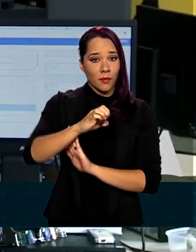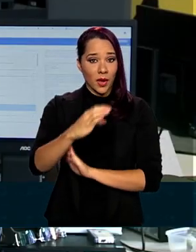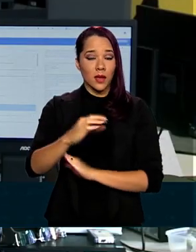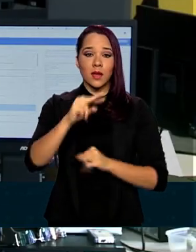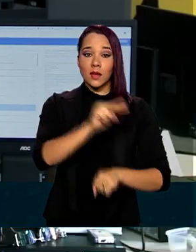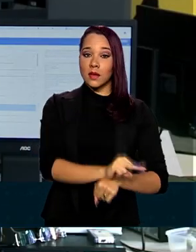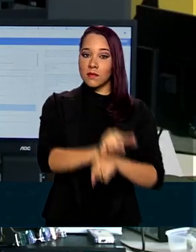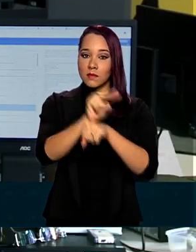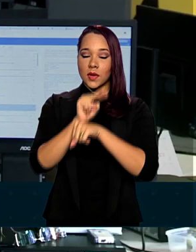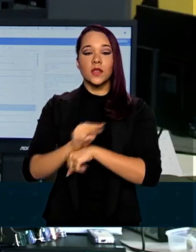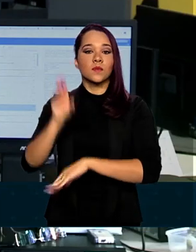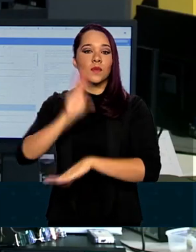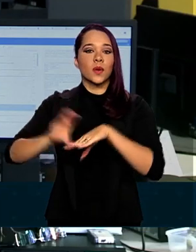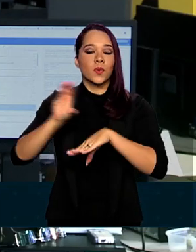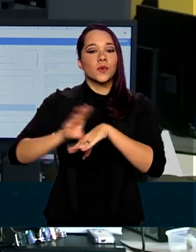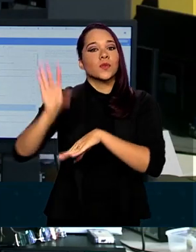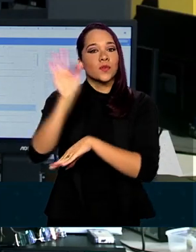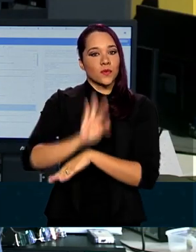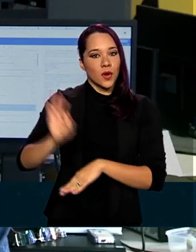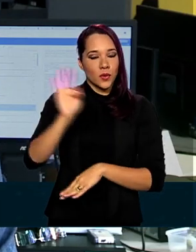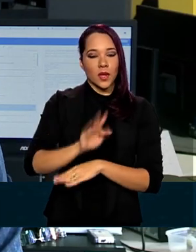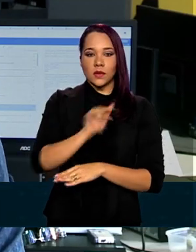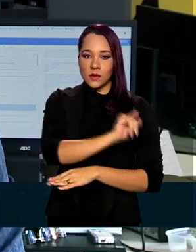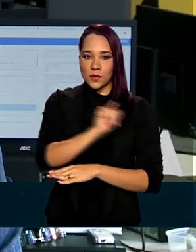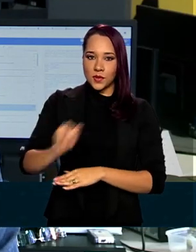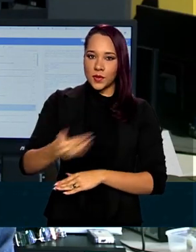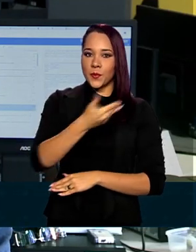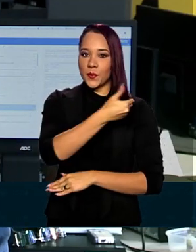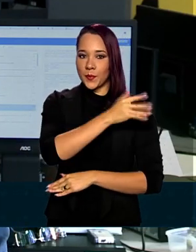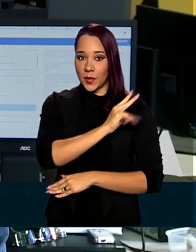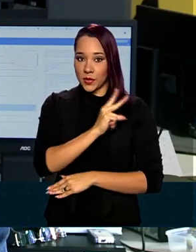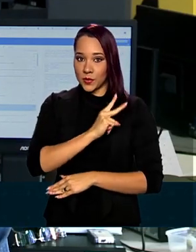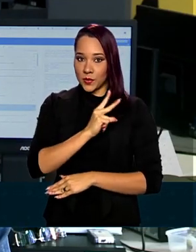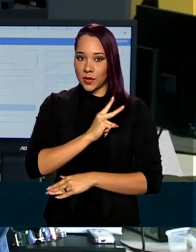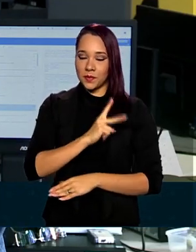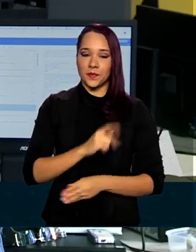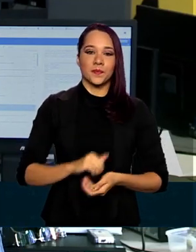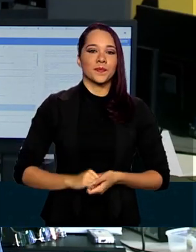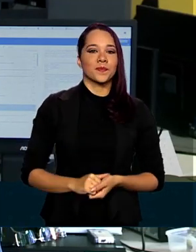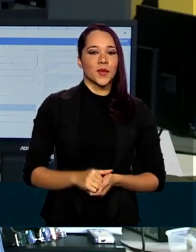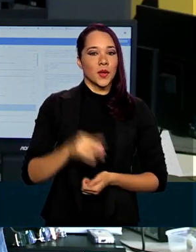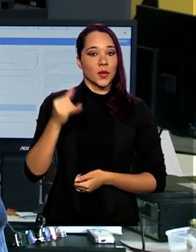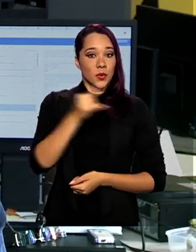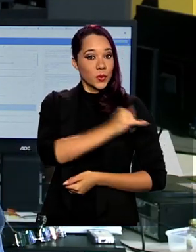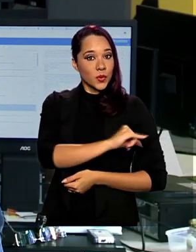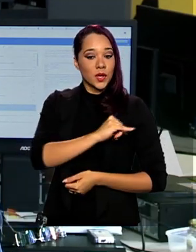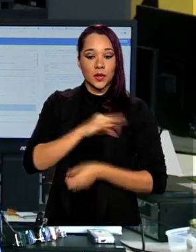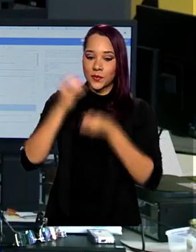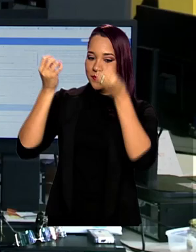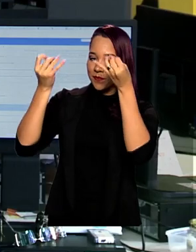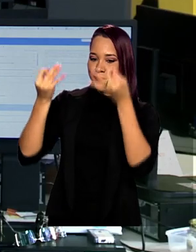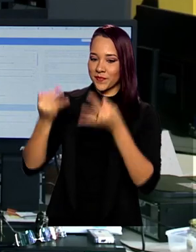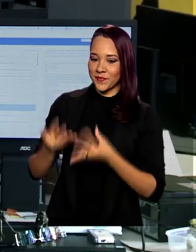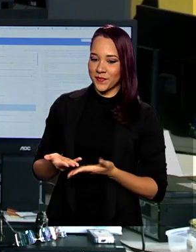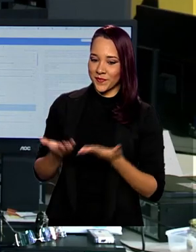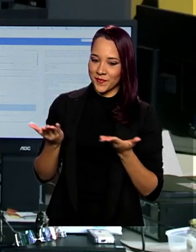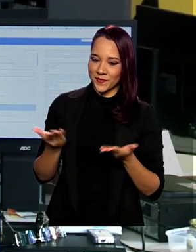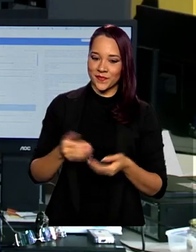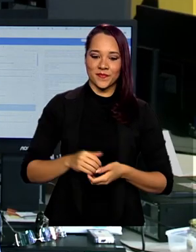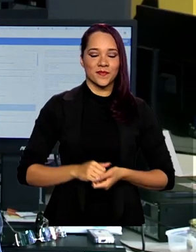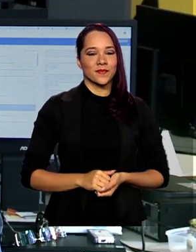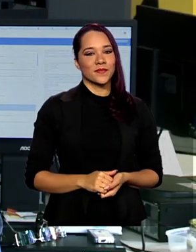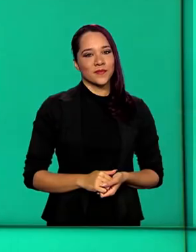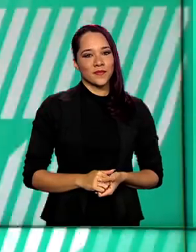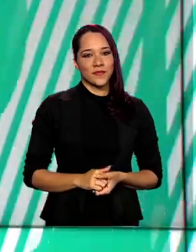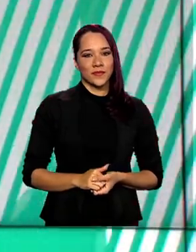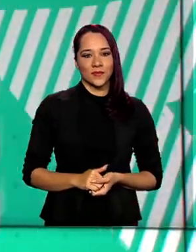financiamento para cursos superiores em instituições particulares. Do Rio de Janeiro, Igor Santos para o governo agora.